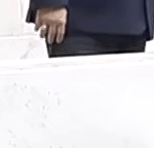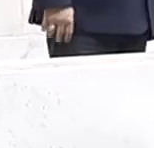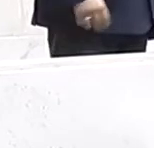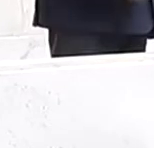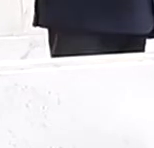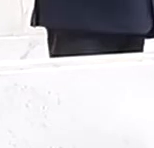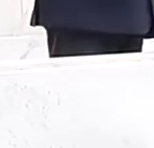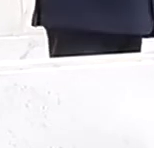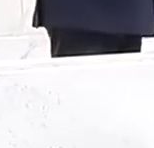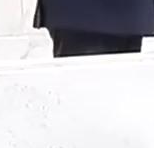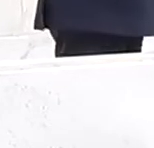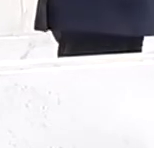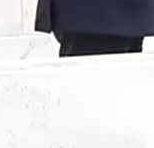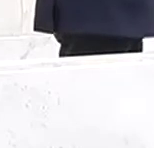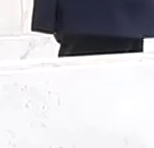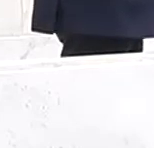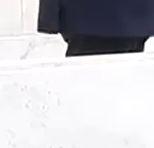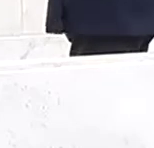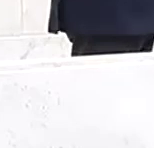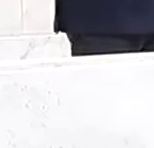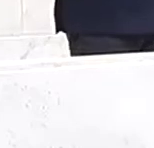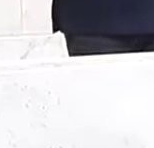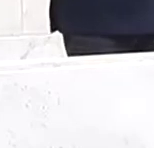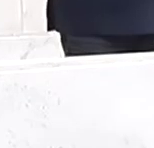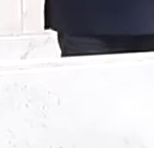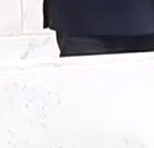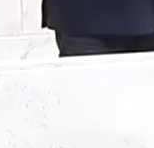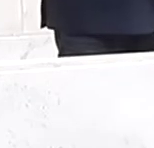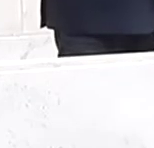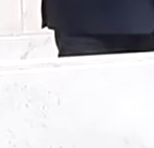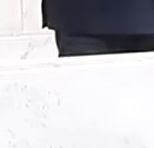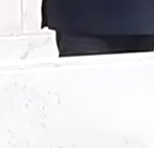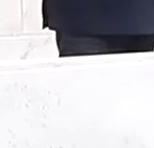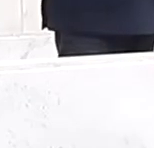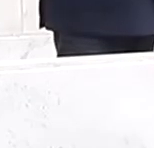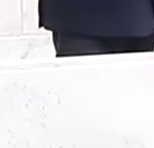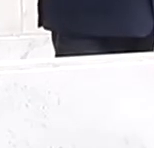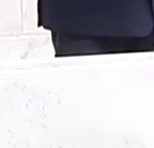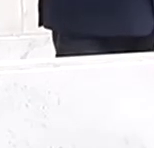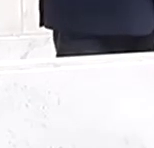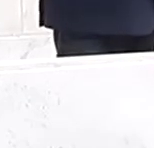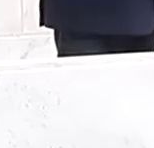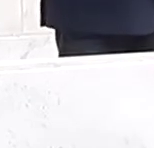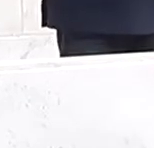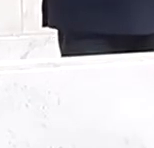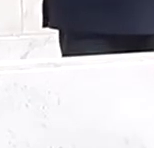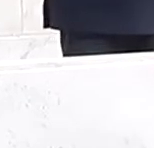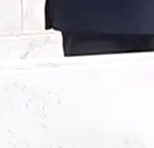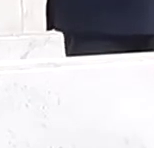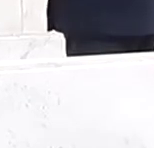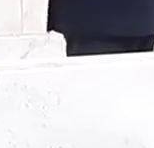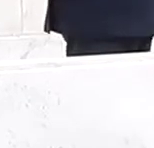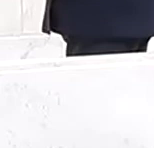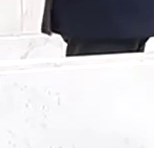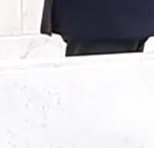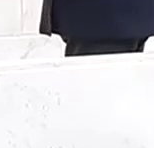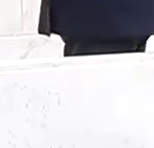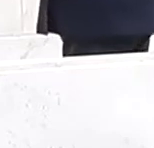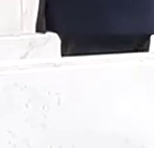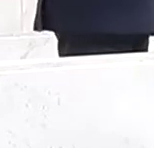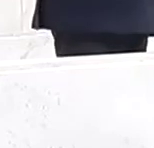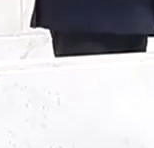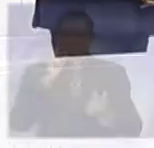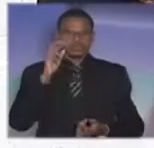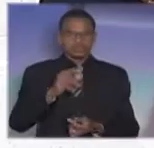deputadas, senhores funcionários e assessores que se encontram aqui no plenário, a todos que nos assistem pela TV Assembleia,